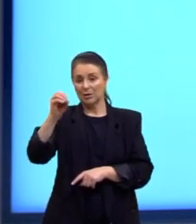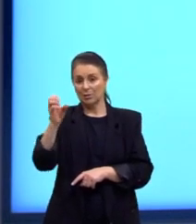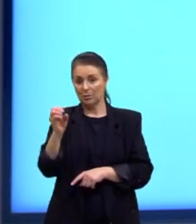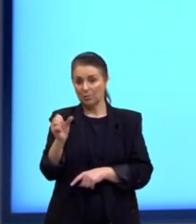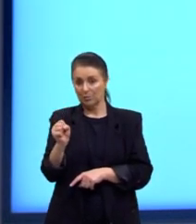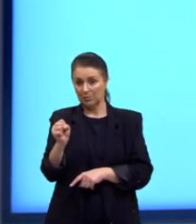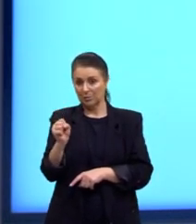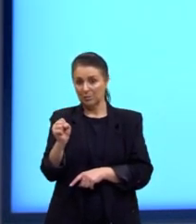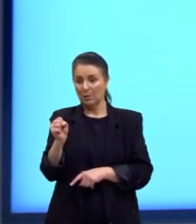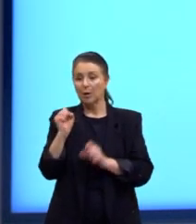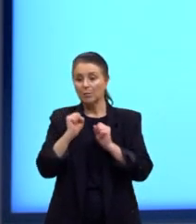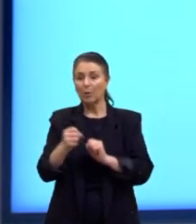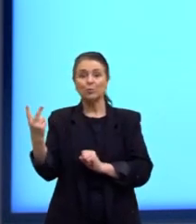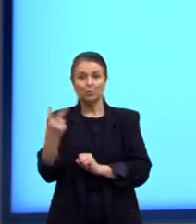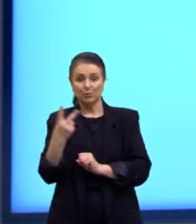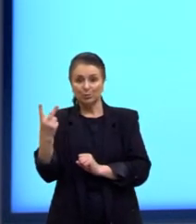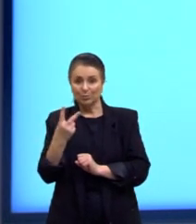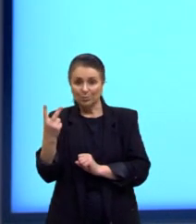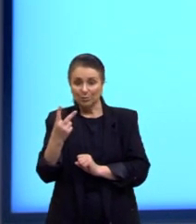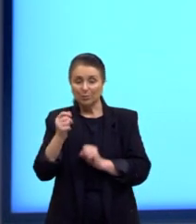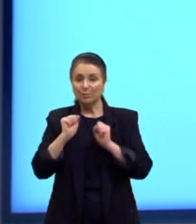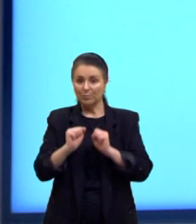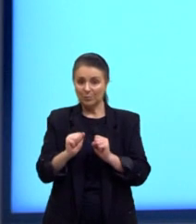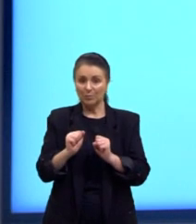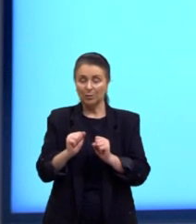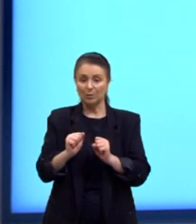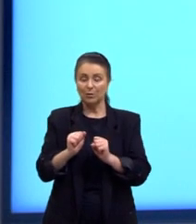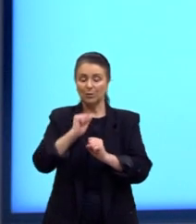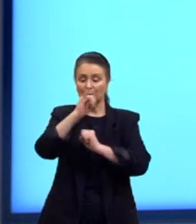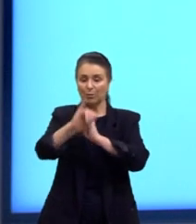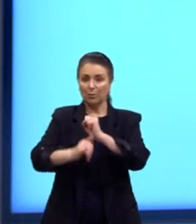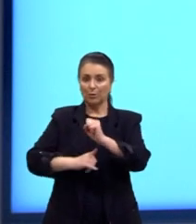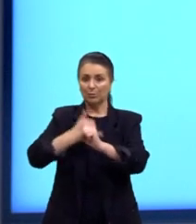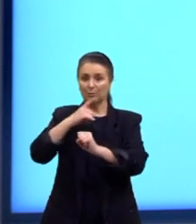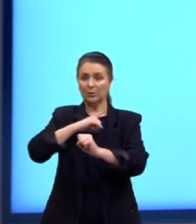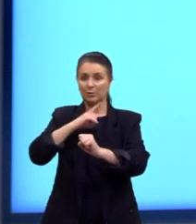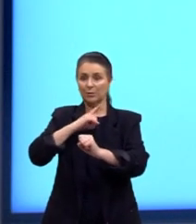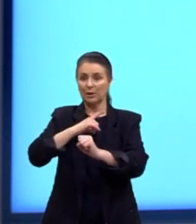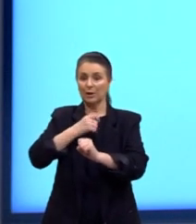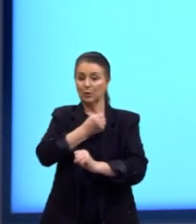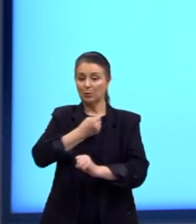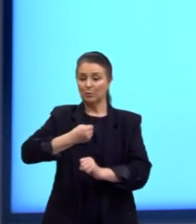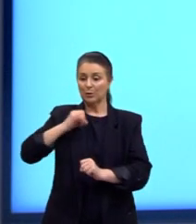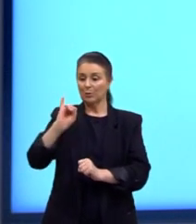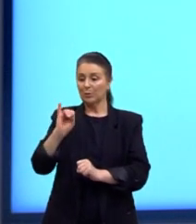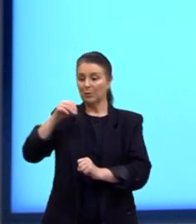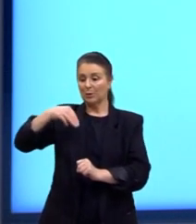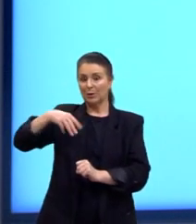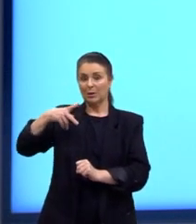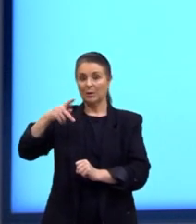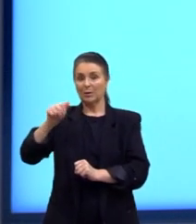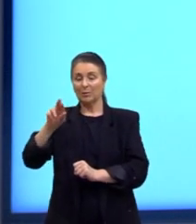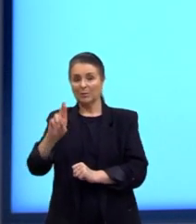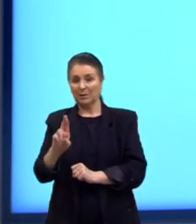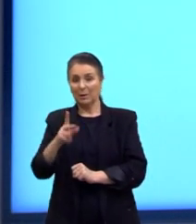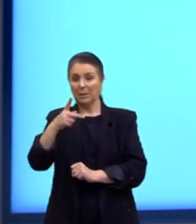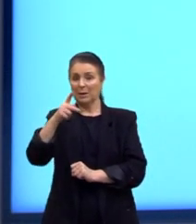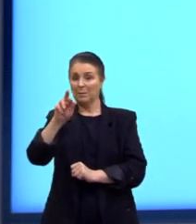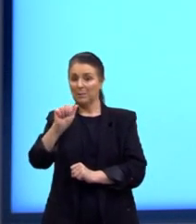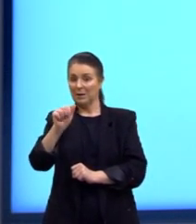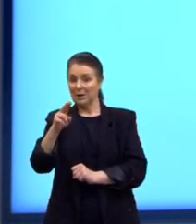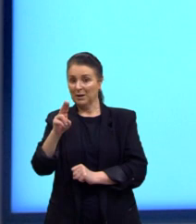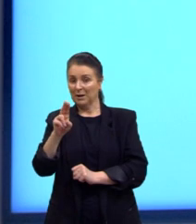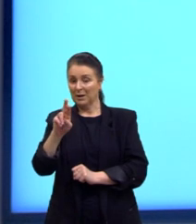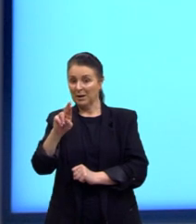adendo, né? Quando o elétron, o átomo tem número ímpar, ele vai ser paramagnético. Já